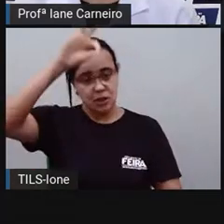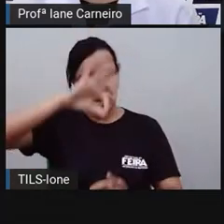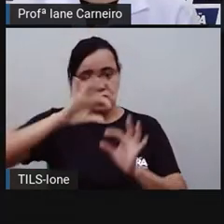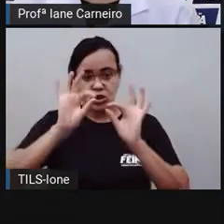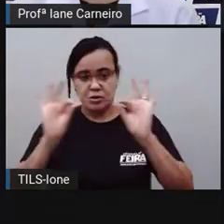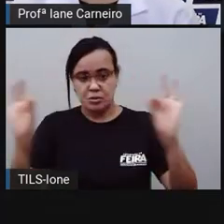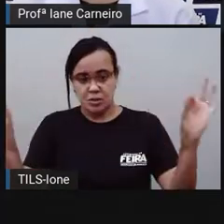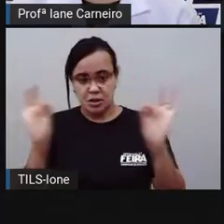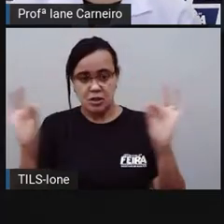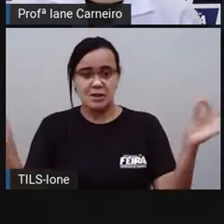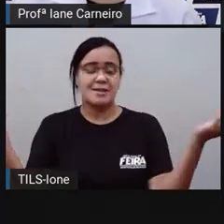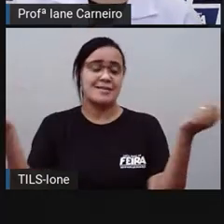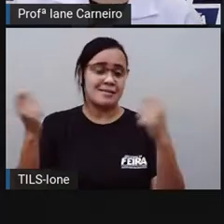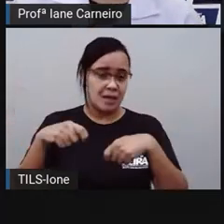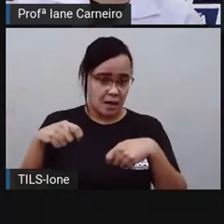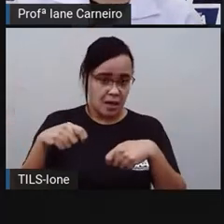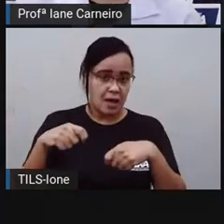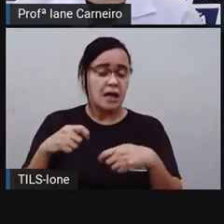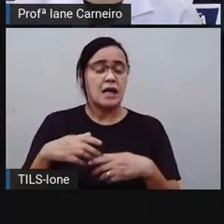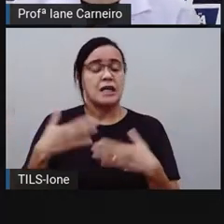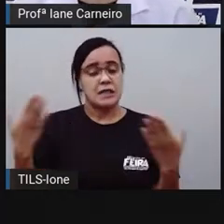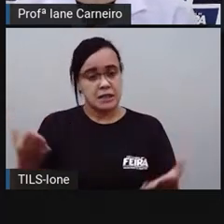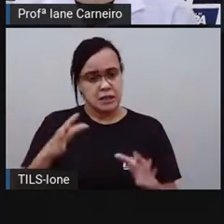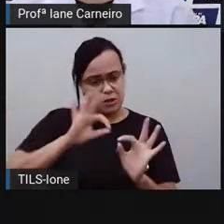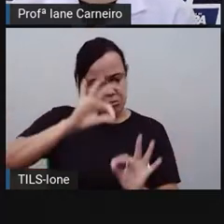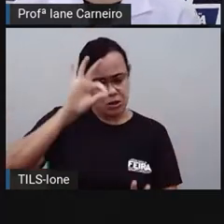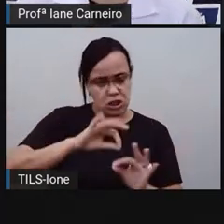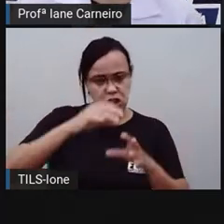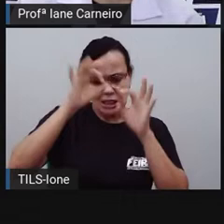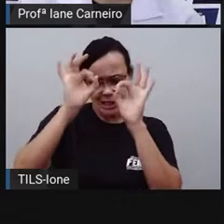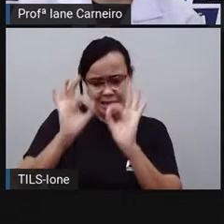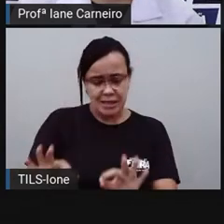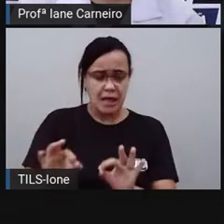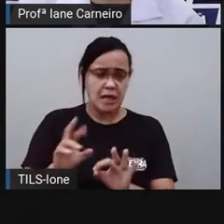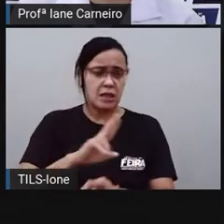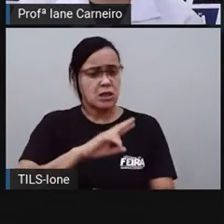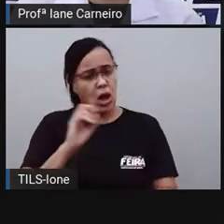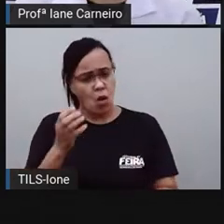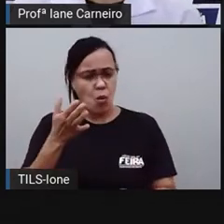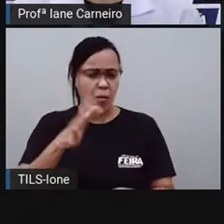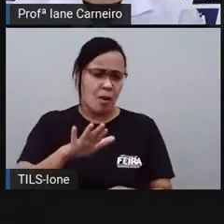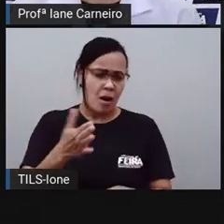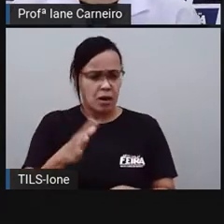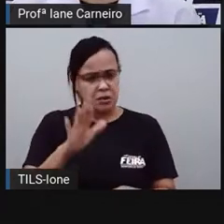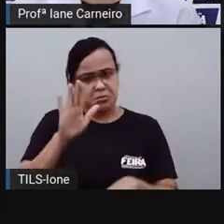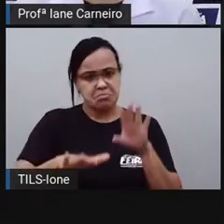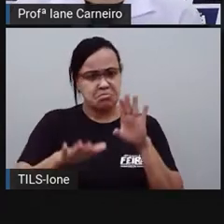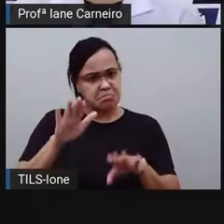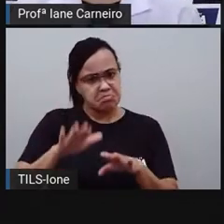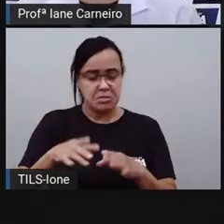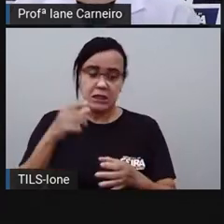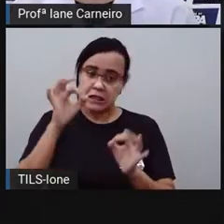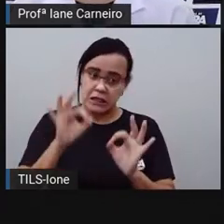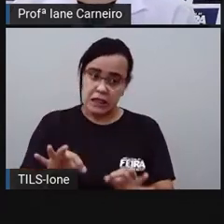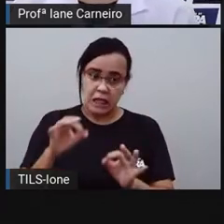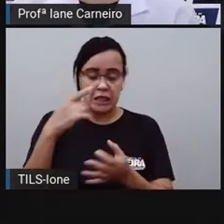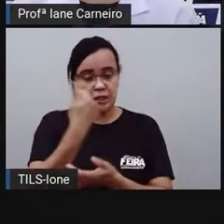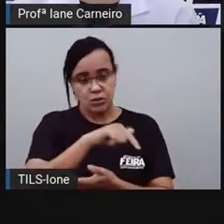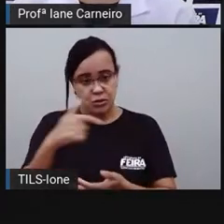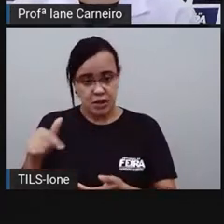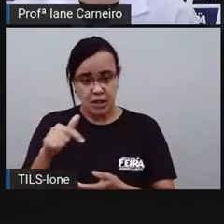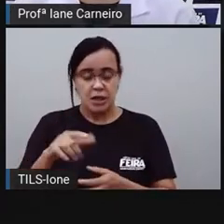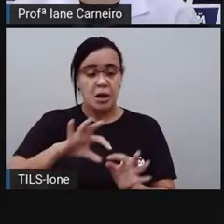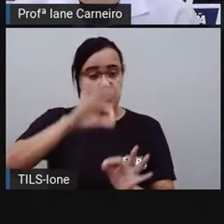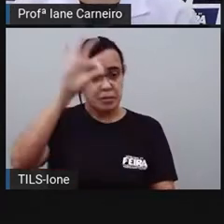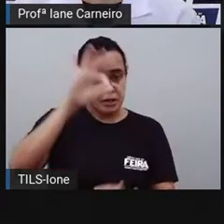pode ter medidas convencionais ou medidas não convencionais, né? E aí, para as medidas convencionais, aqui na